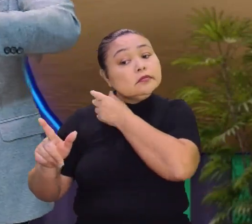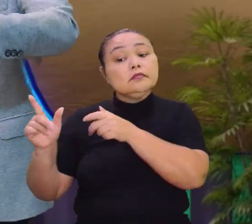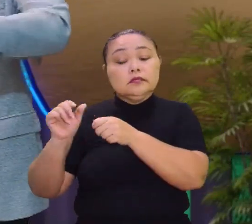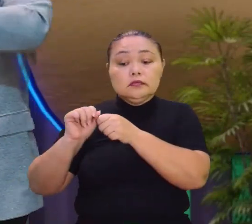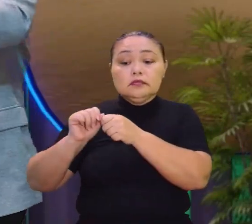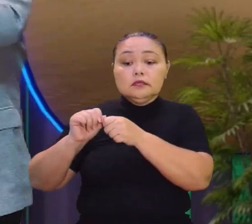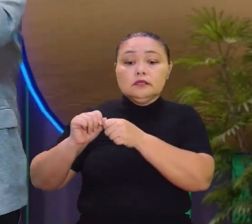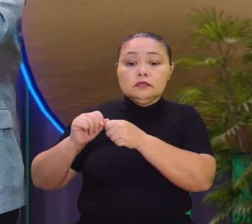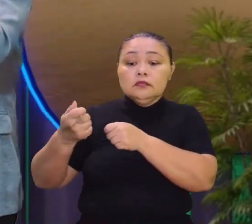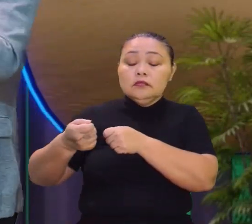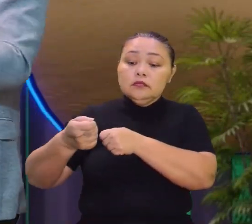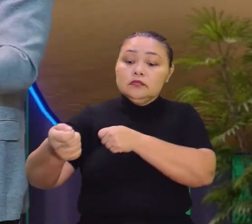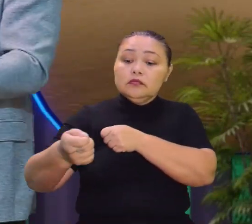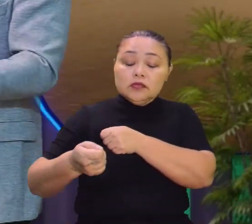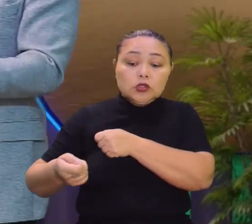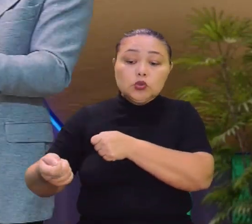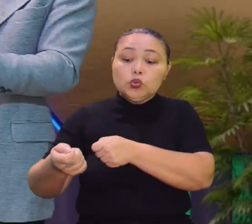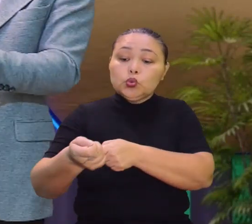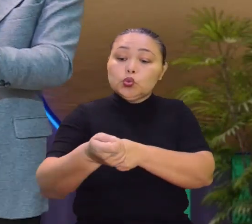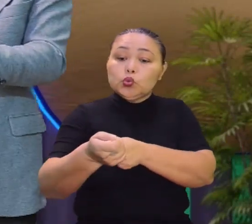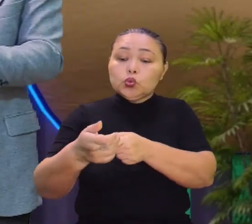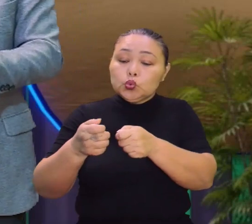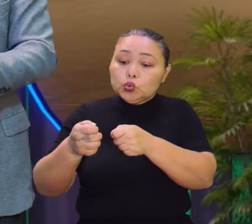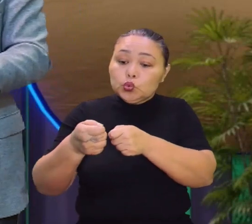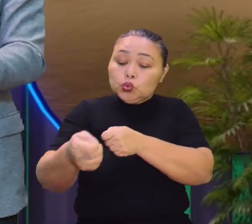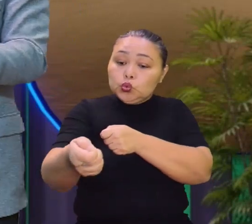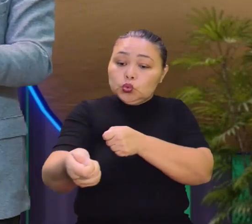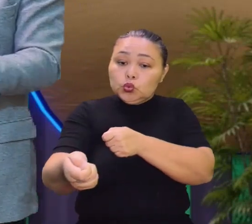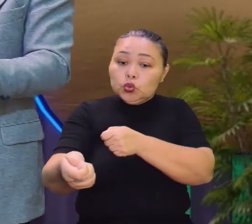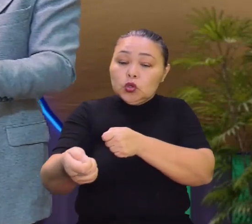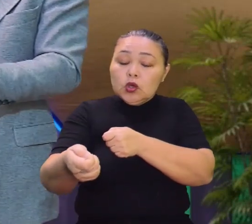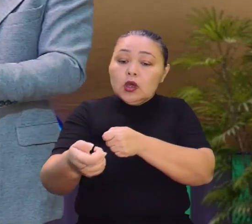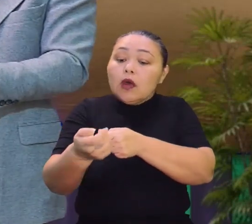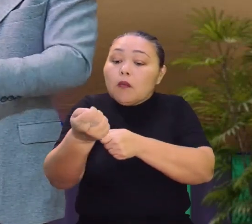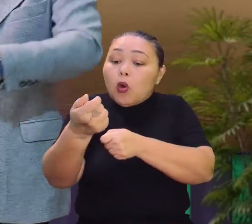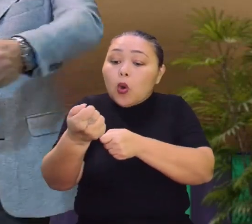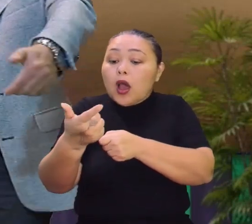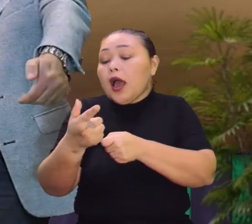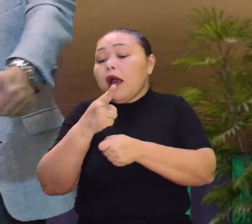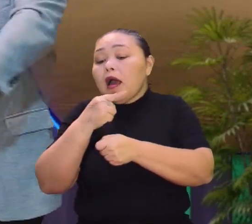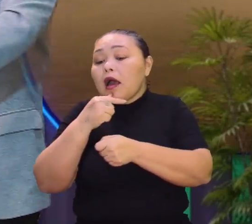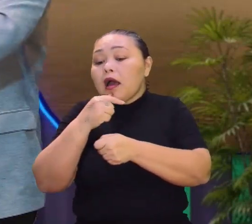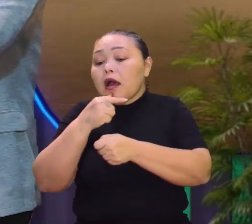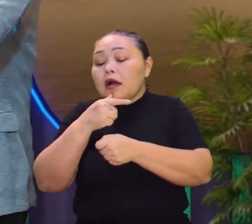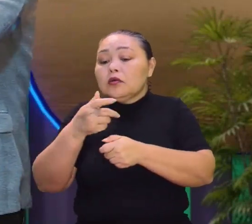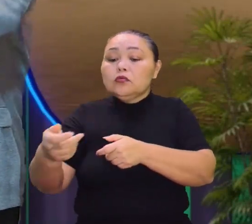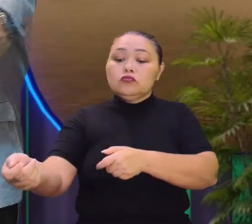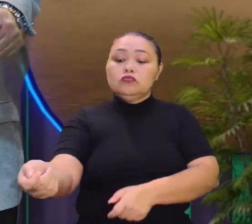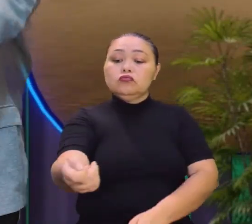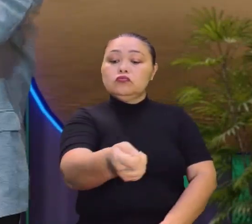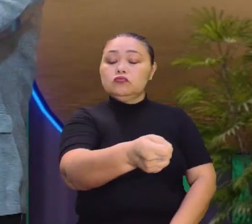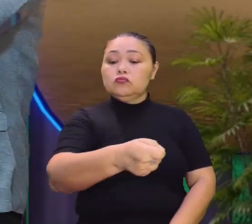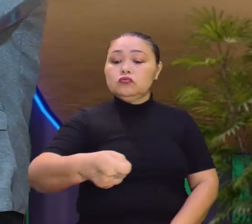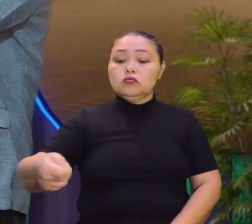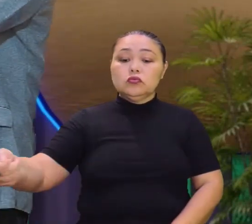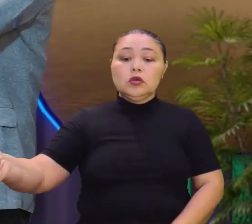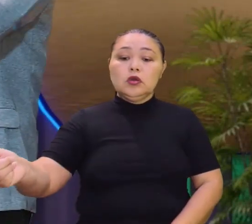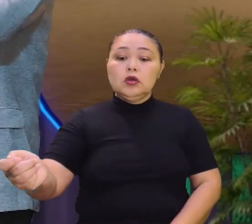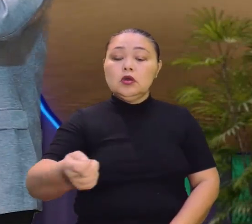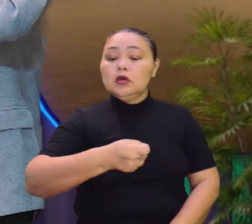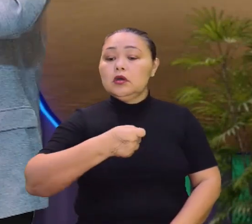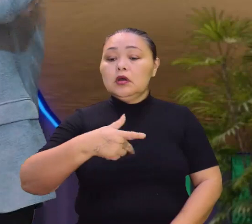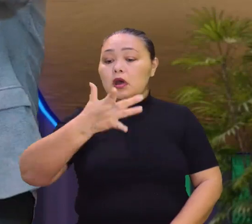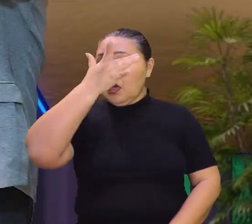jato. A pessoa pensa que está gastando muito, mas não está, né? Sai uma pressão tão grande, mas para pouca água. Mas e quando é aquelas mangueiras, assim, que sai a água